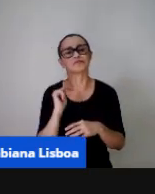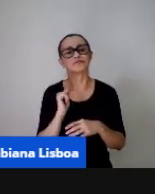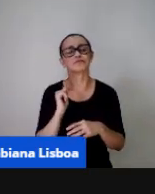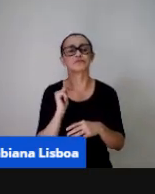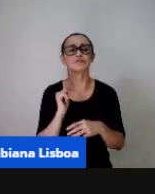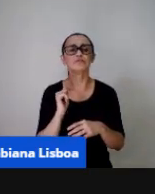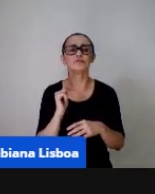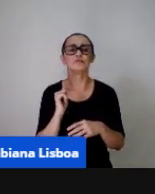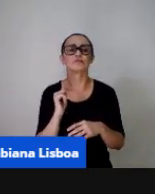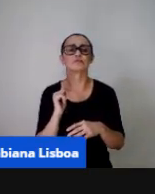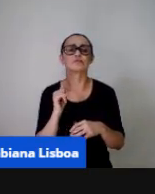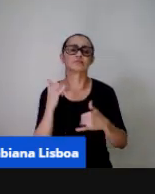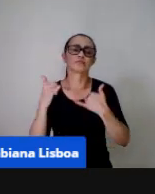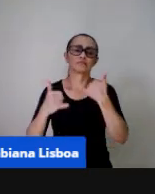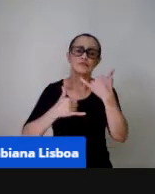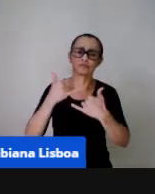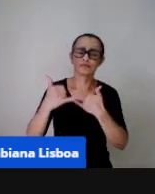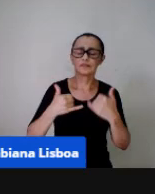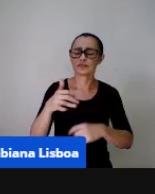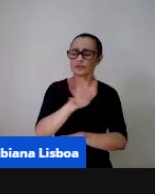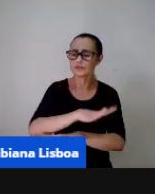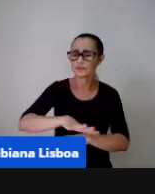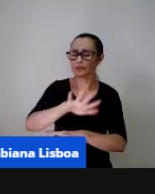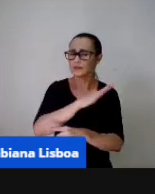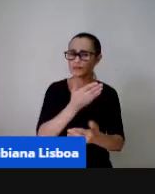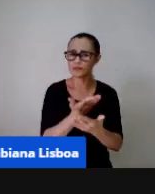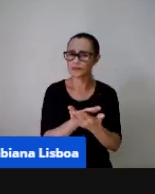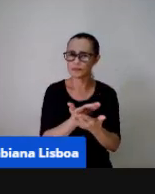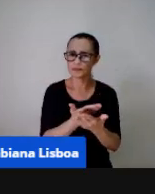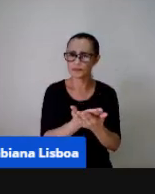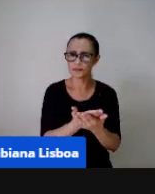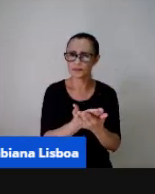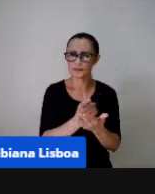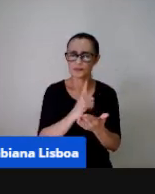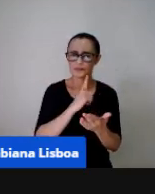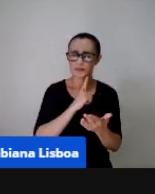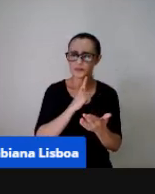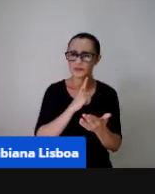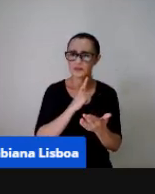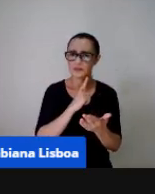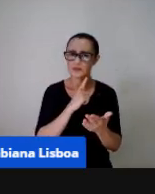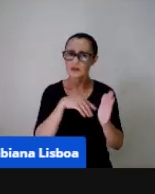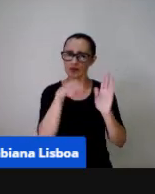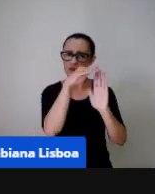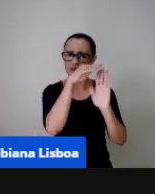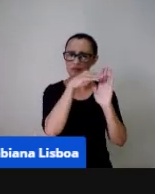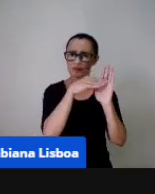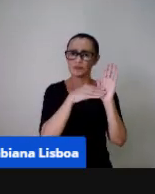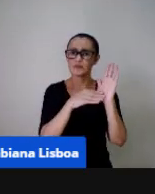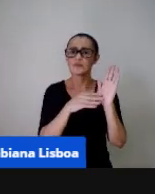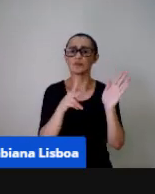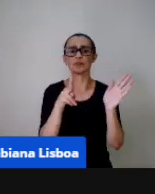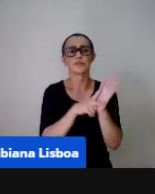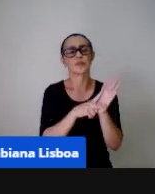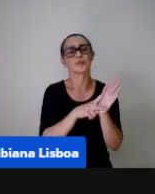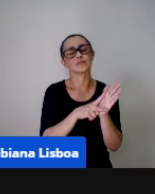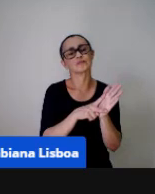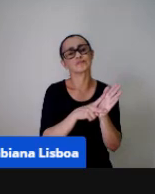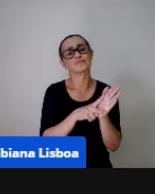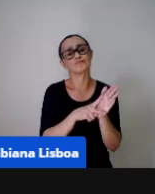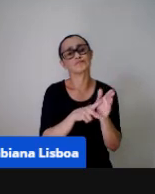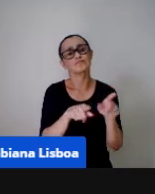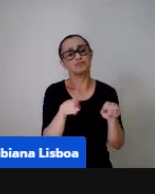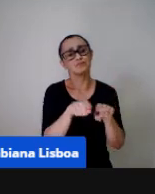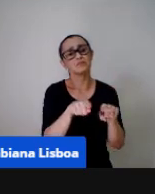de estudo da educação infantil que tem os seus as suas objetividades próprias assim como o jogo o jogo também